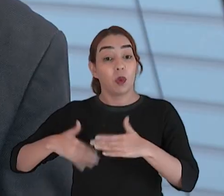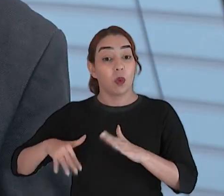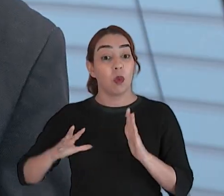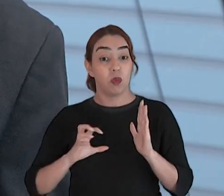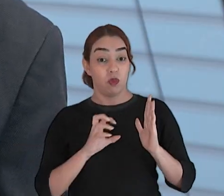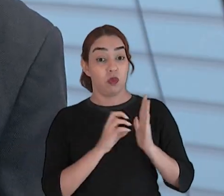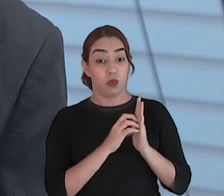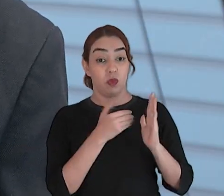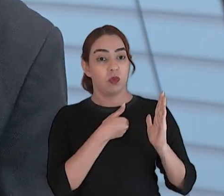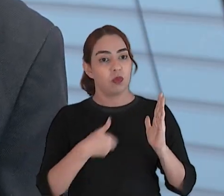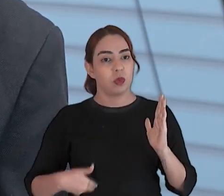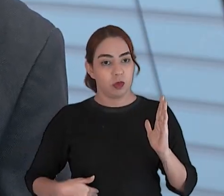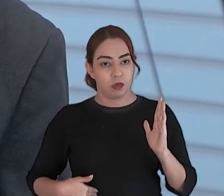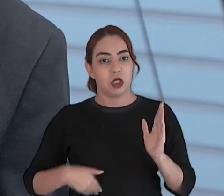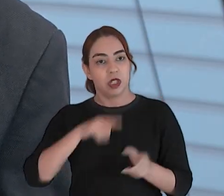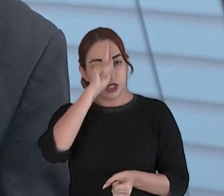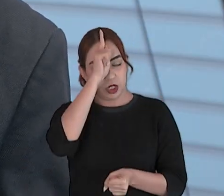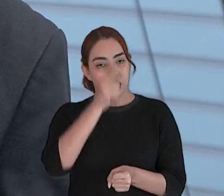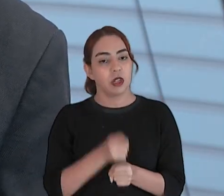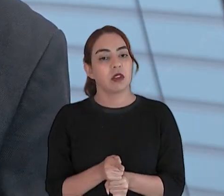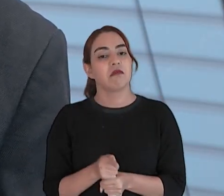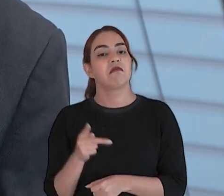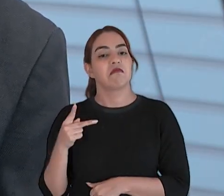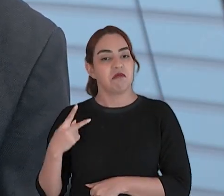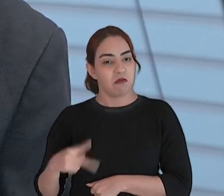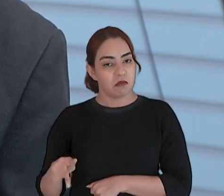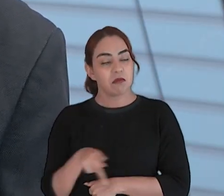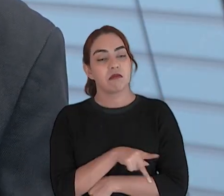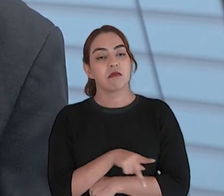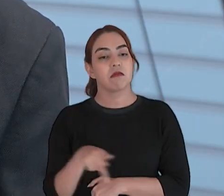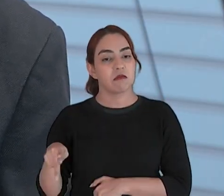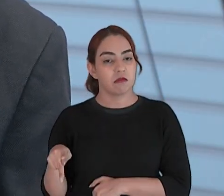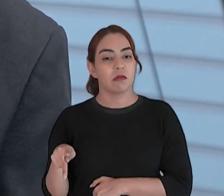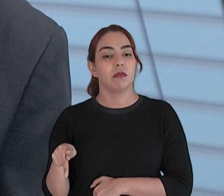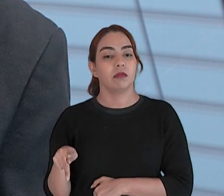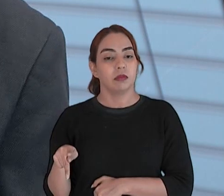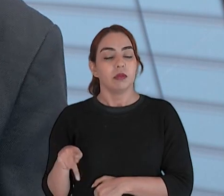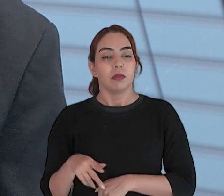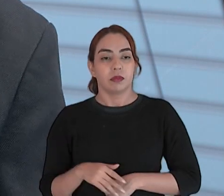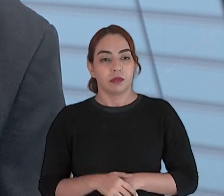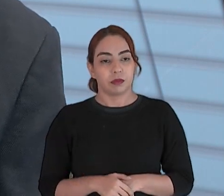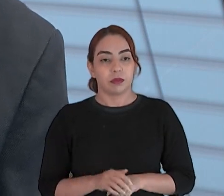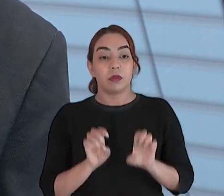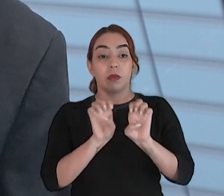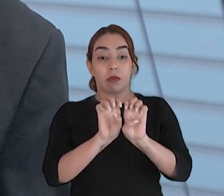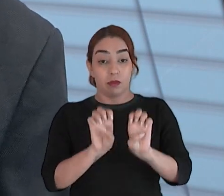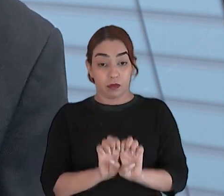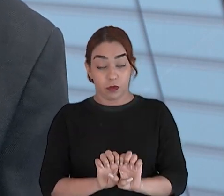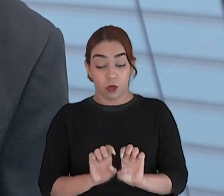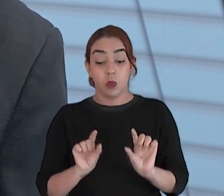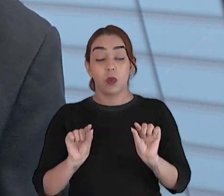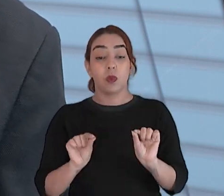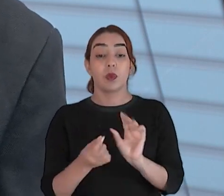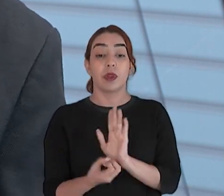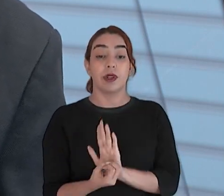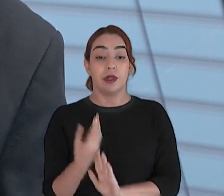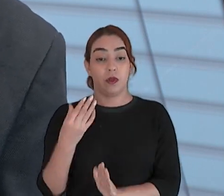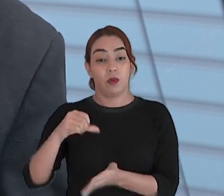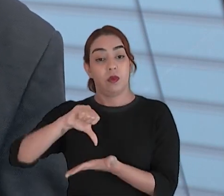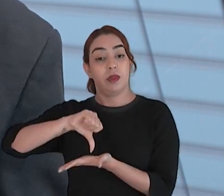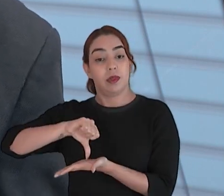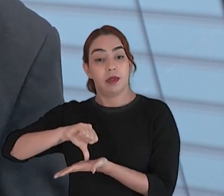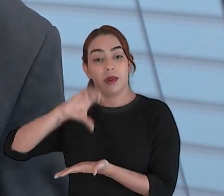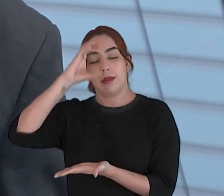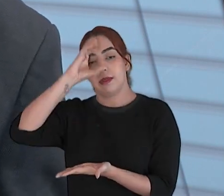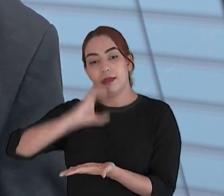foi realizado na gestão do presidente da Câmara, Antônio Henrique, estruturou a Central da Cidadania, que hoje está lá, é uma